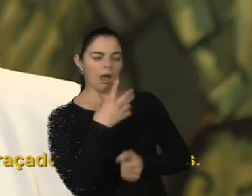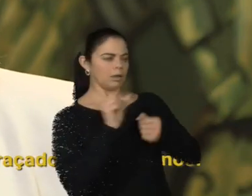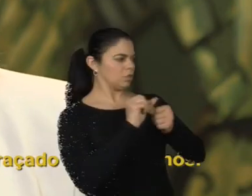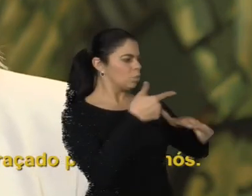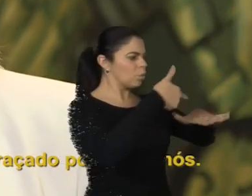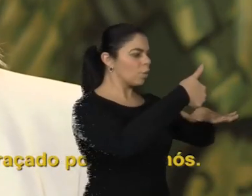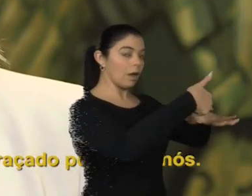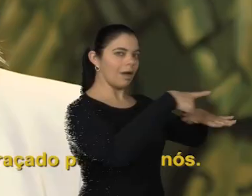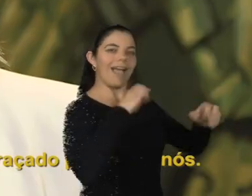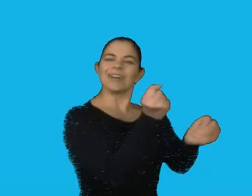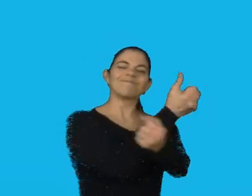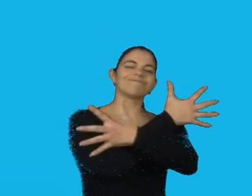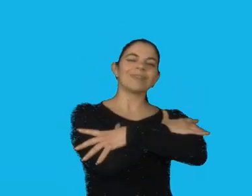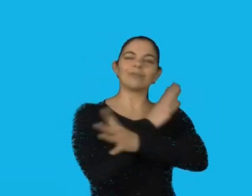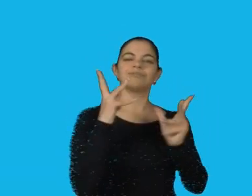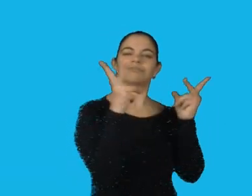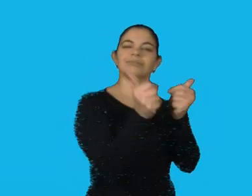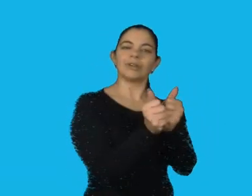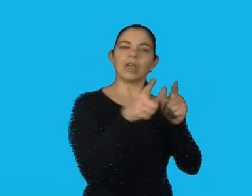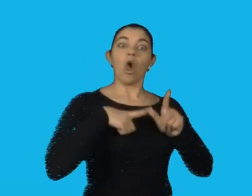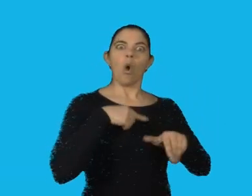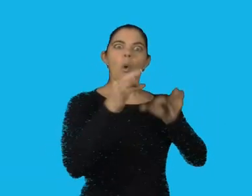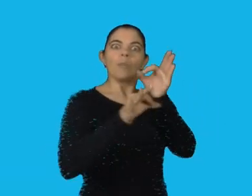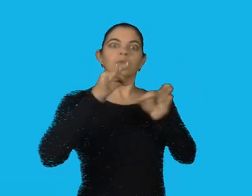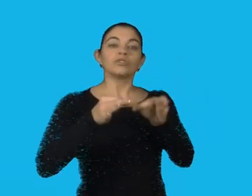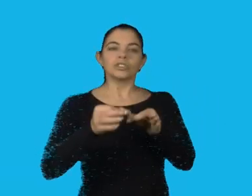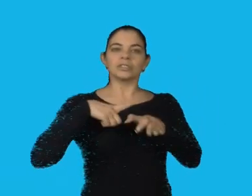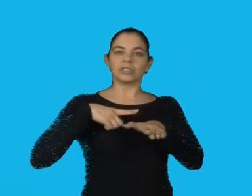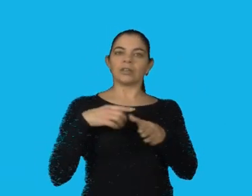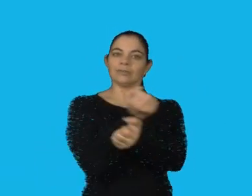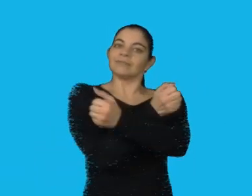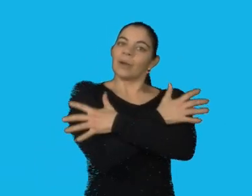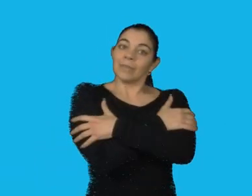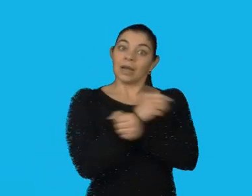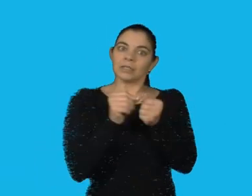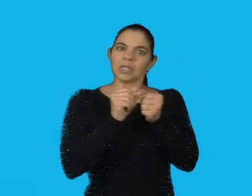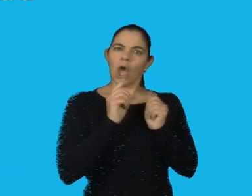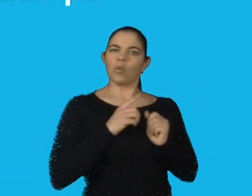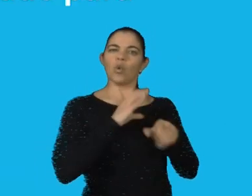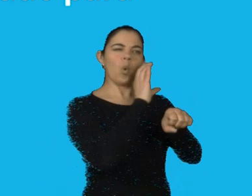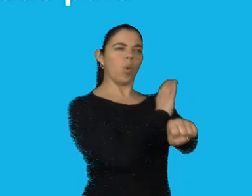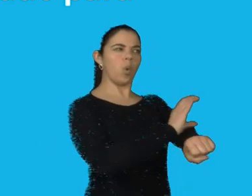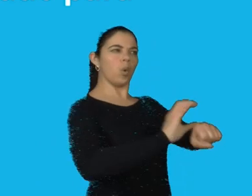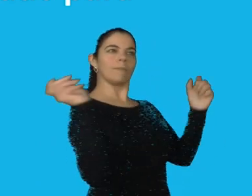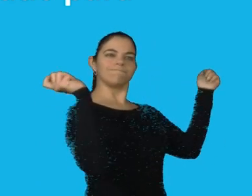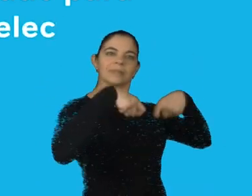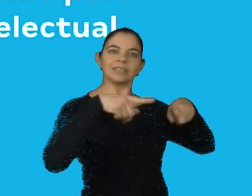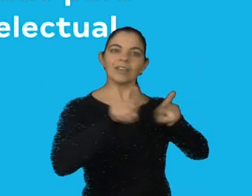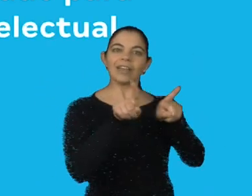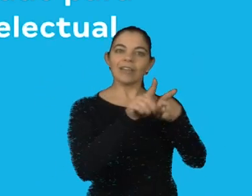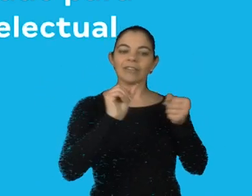abraçado por todos nós. O projeto Abraça criou, em parceria com Udiversidade, um curso de capacitação em atendimento ao cliente,